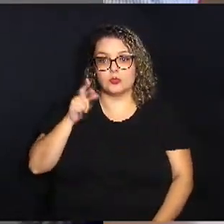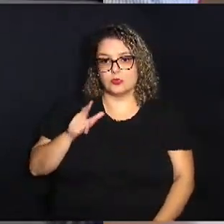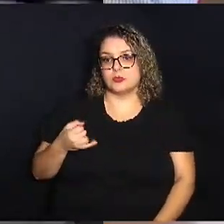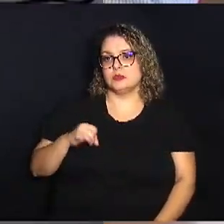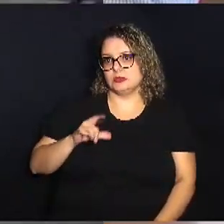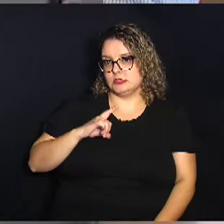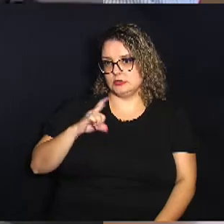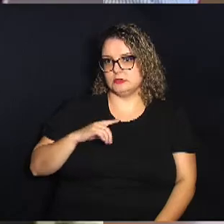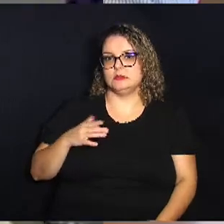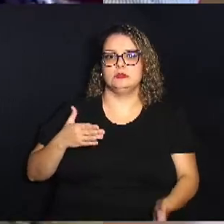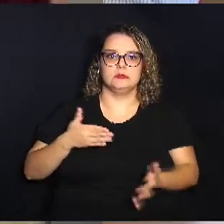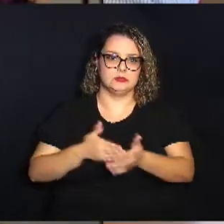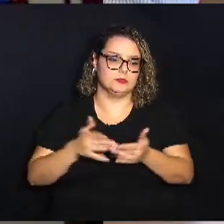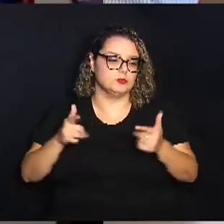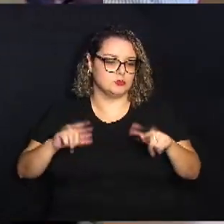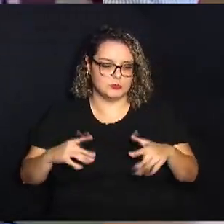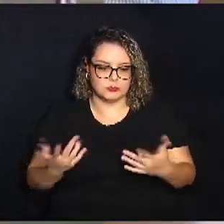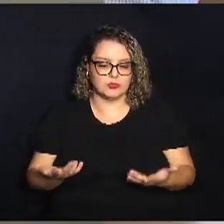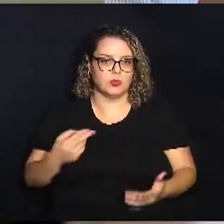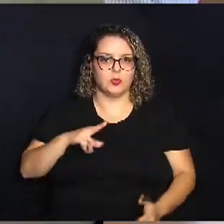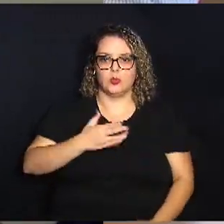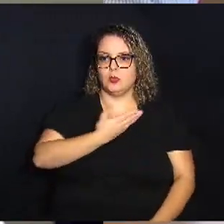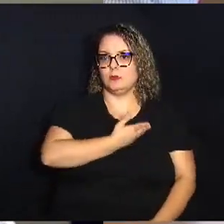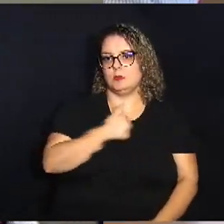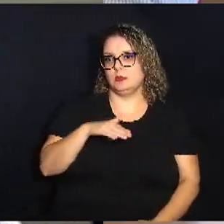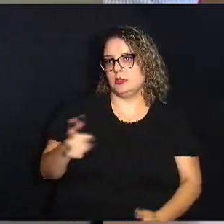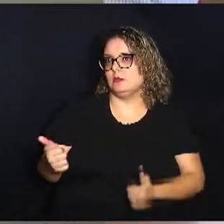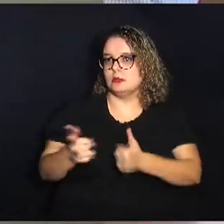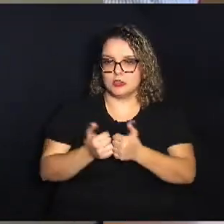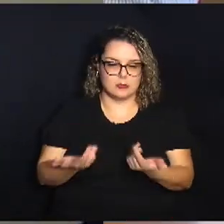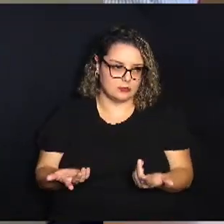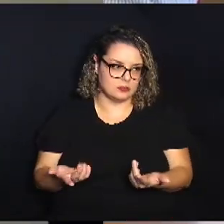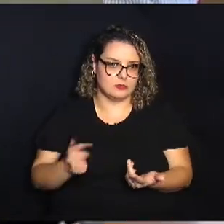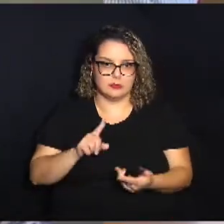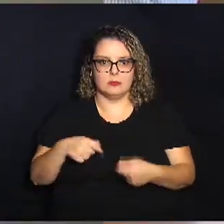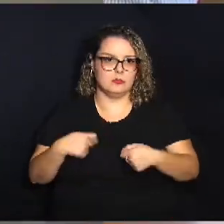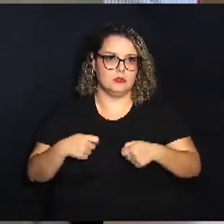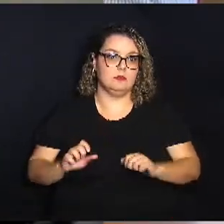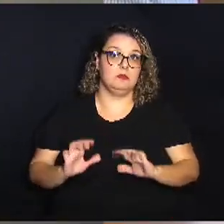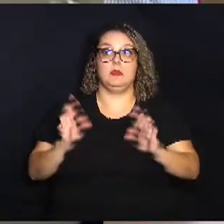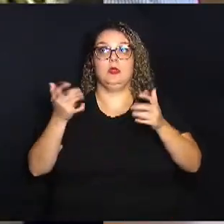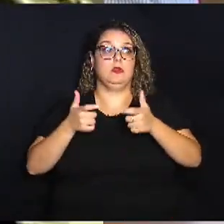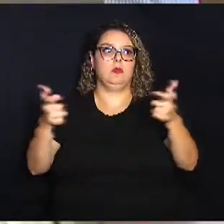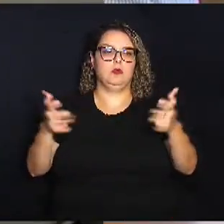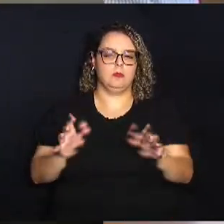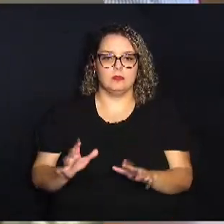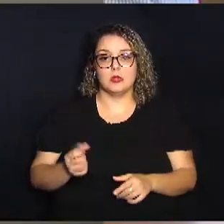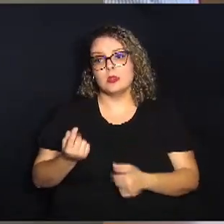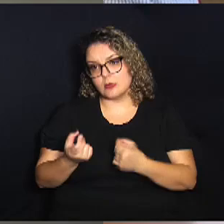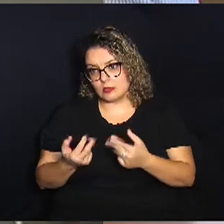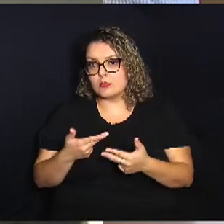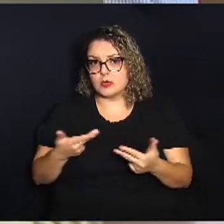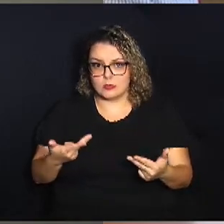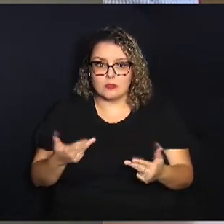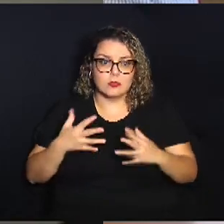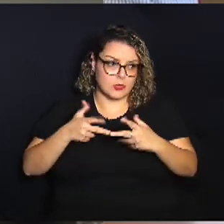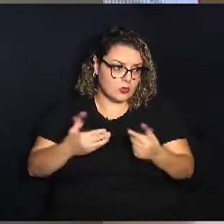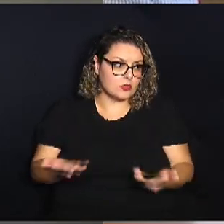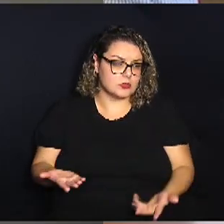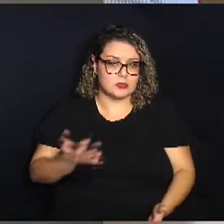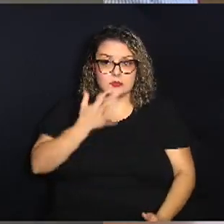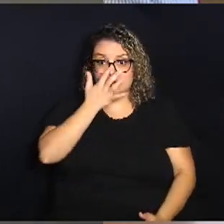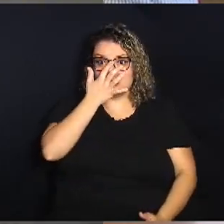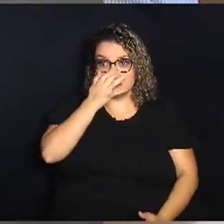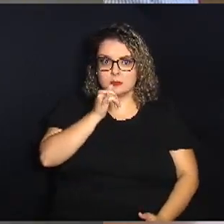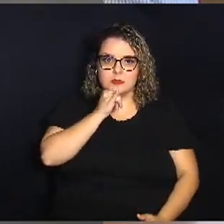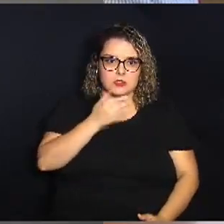tem limite de espaço ou os amigos mais próximos você também precisa fazer uma festa gigantesca mas tem alguns itens que são para todo mundo se você por exemplo